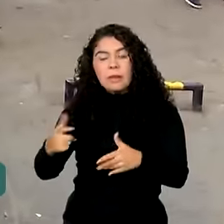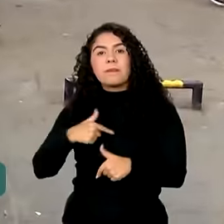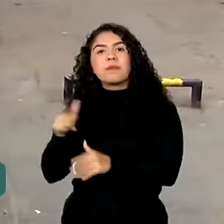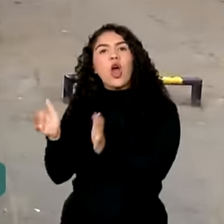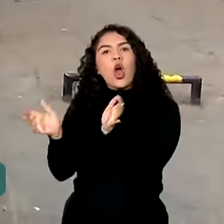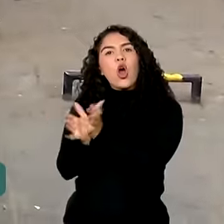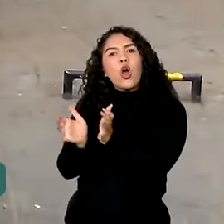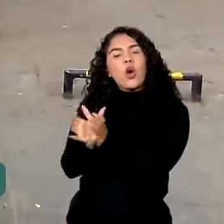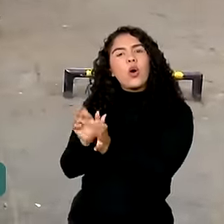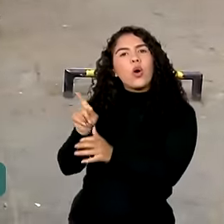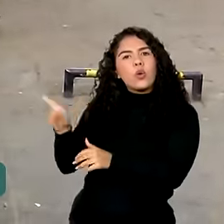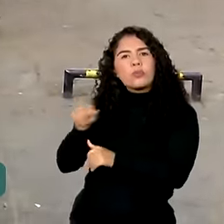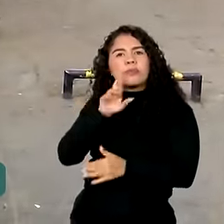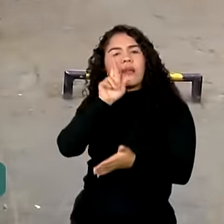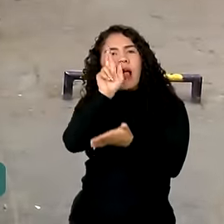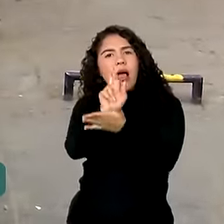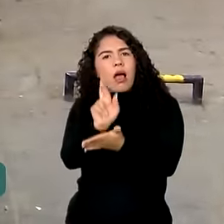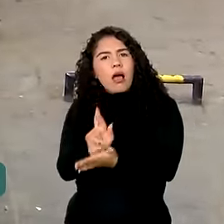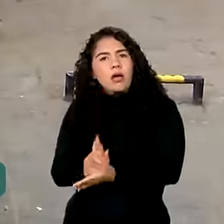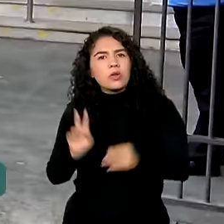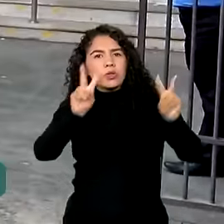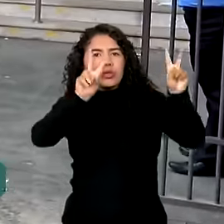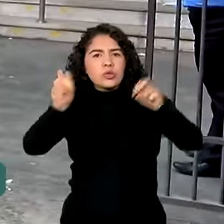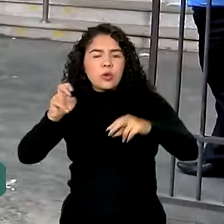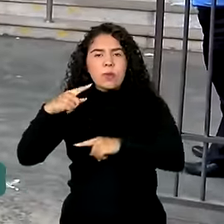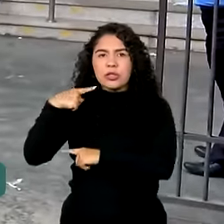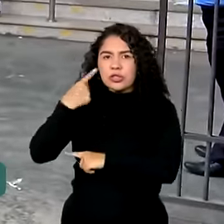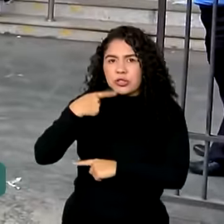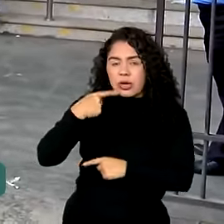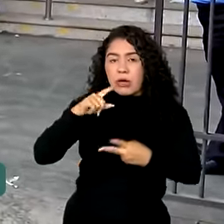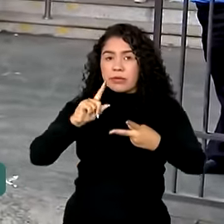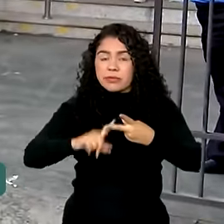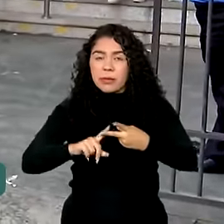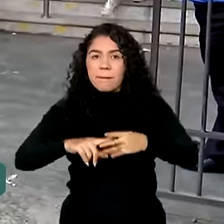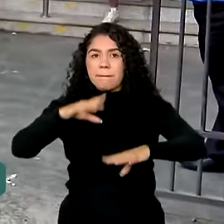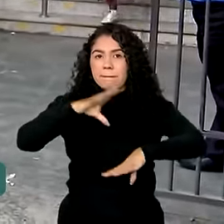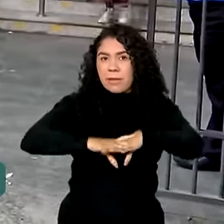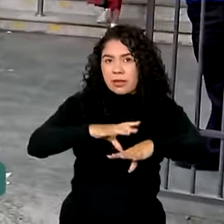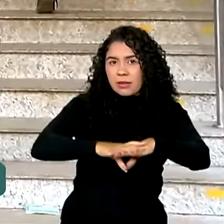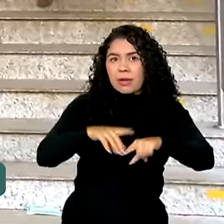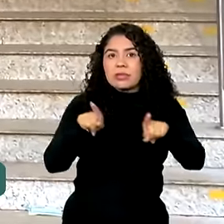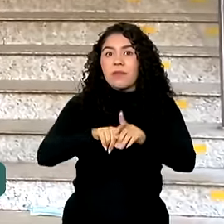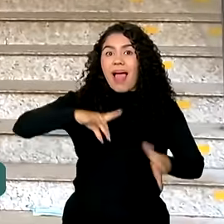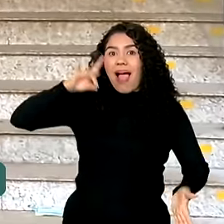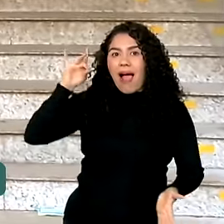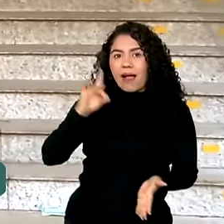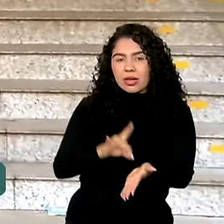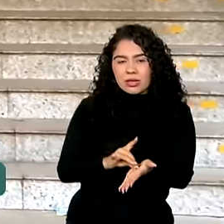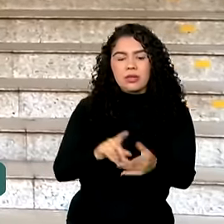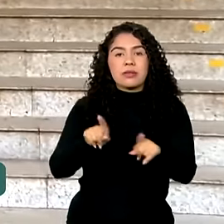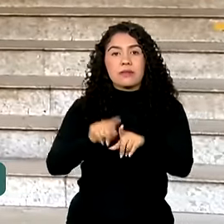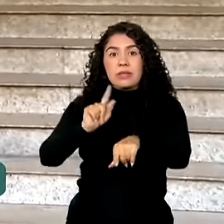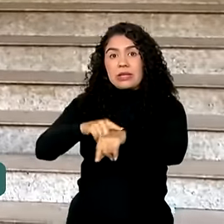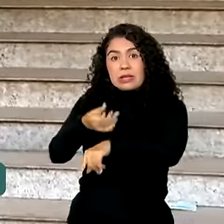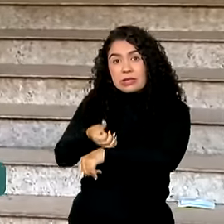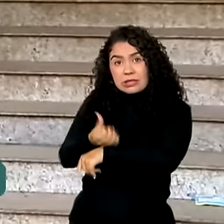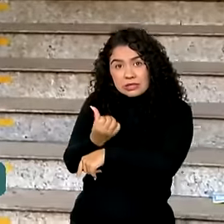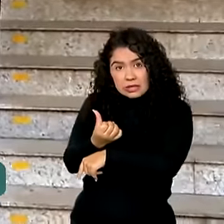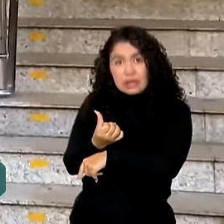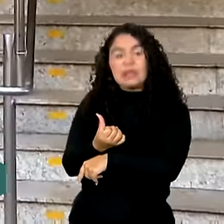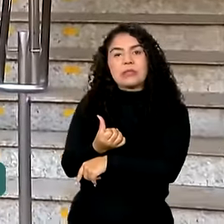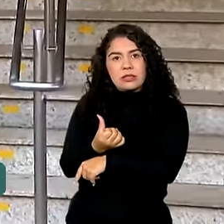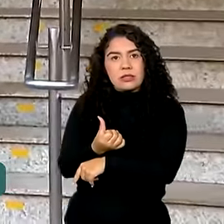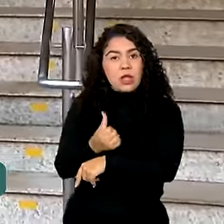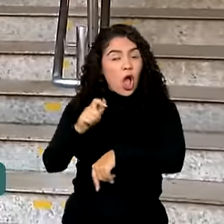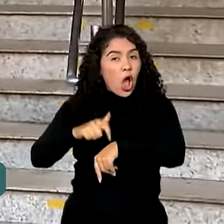que respondeu questões sobre direito, matemática e realidade. E 6h da tarde, horário